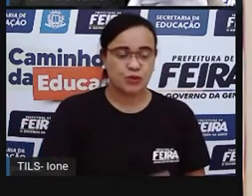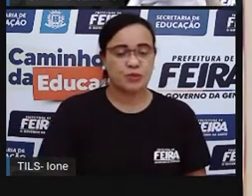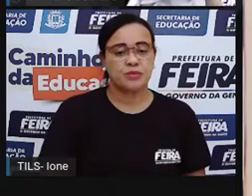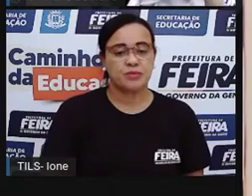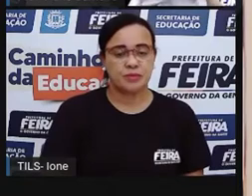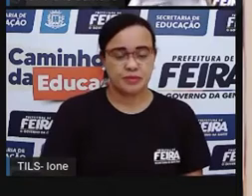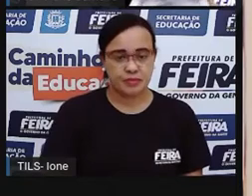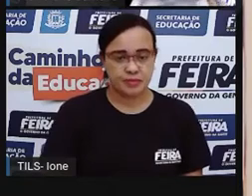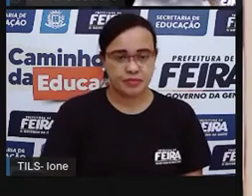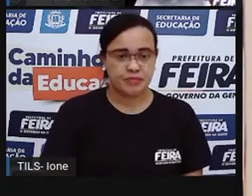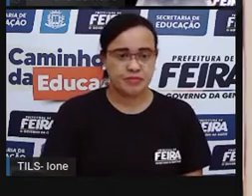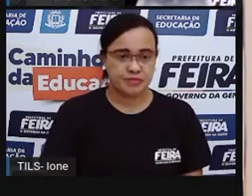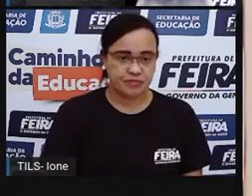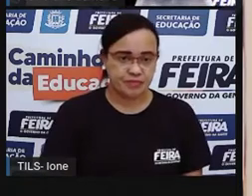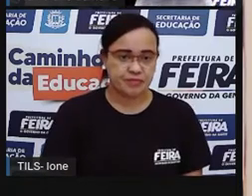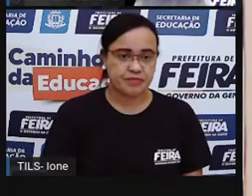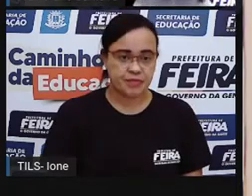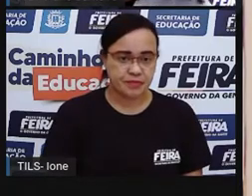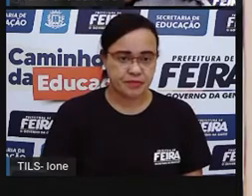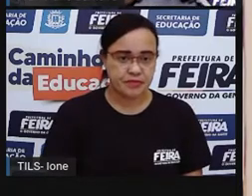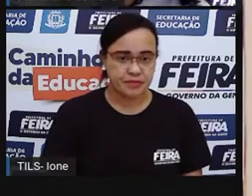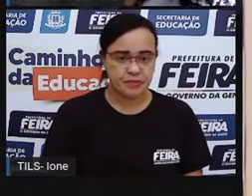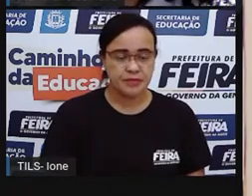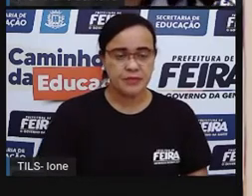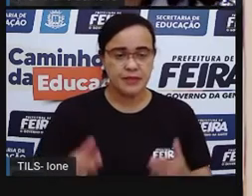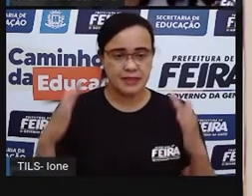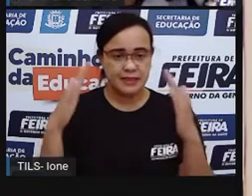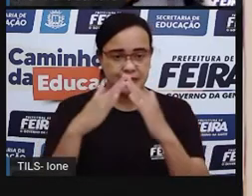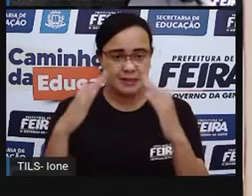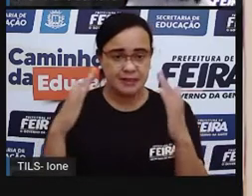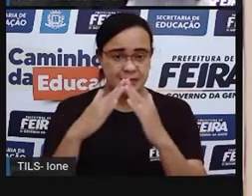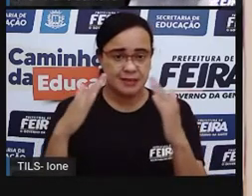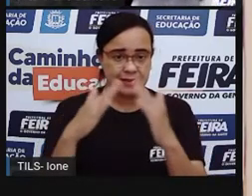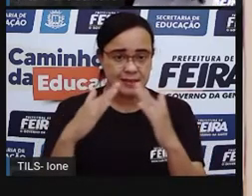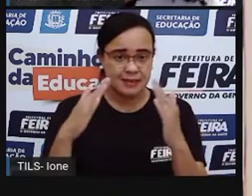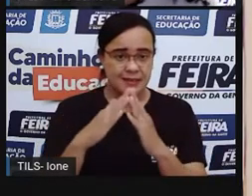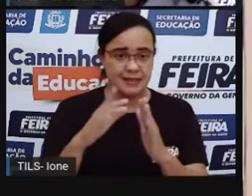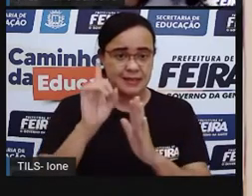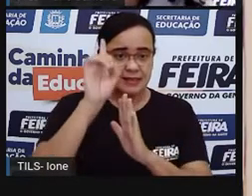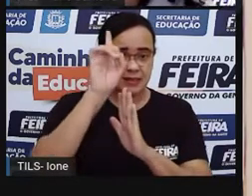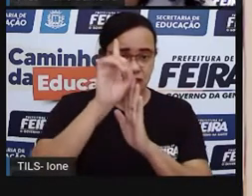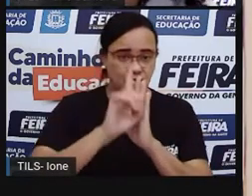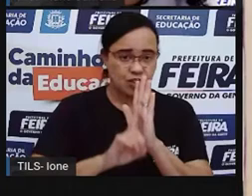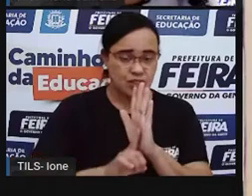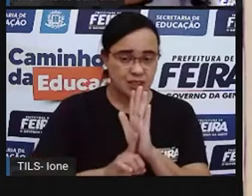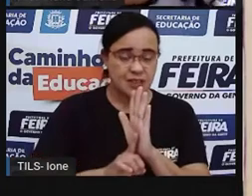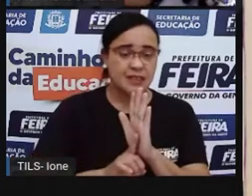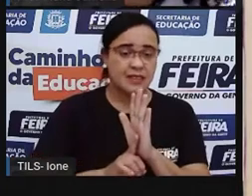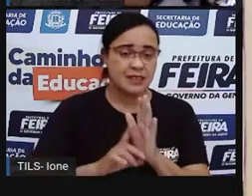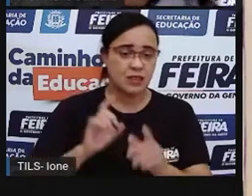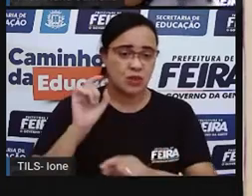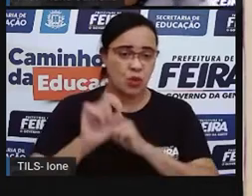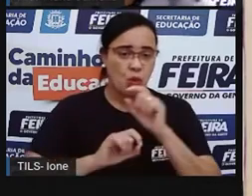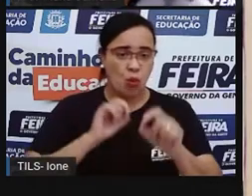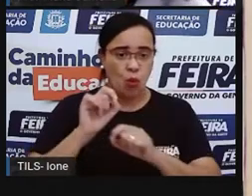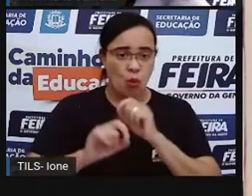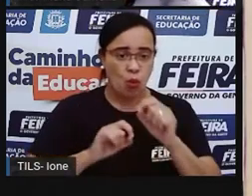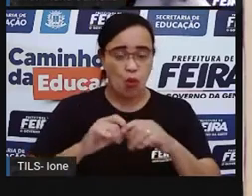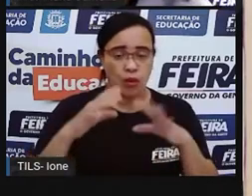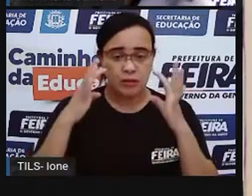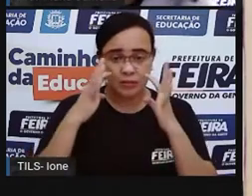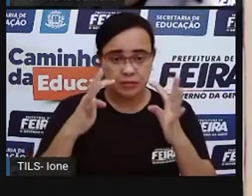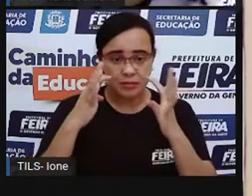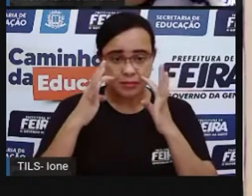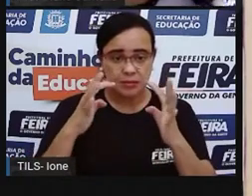Você terá uma casa para morar e direito à alimentação para brincar e ser feliz.